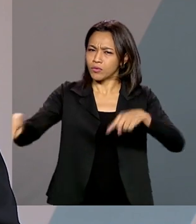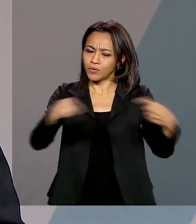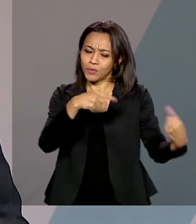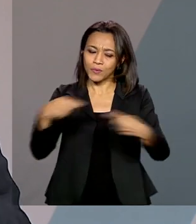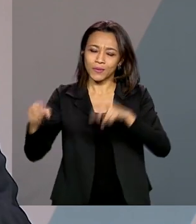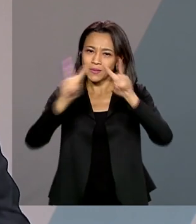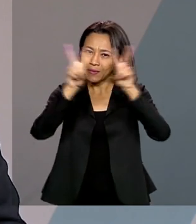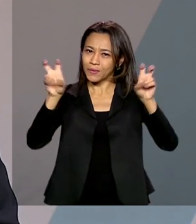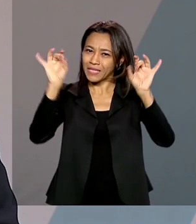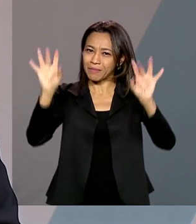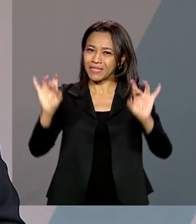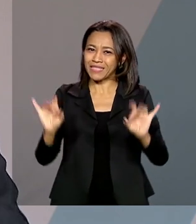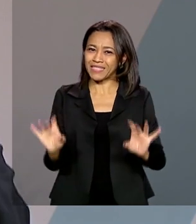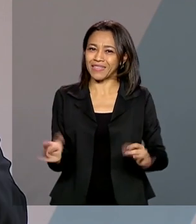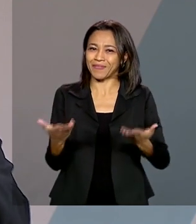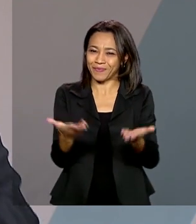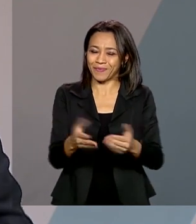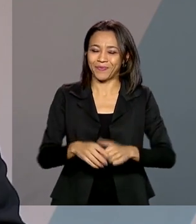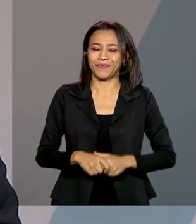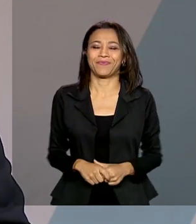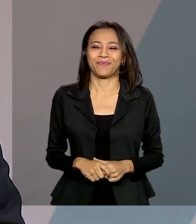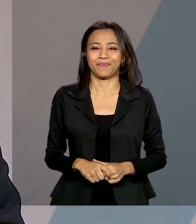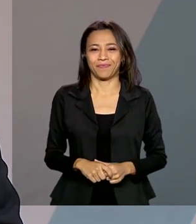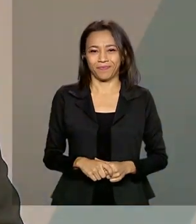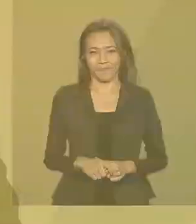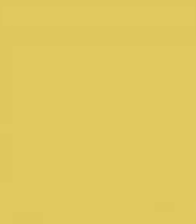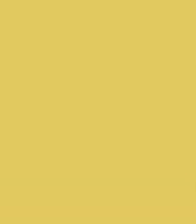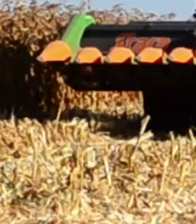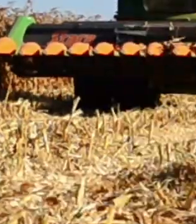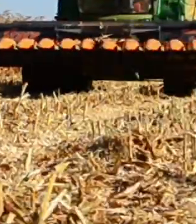em Pauta Especial sobre a reforma tributária. Não saia daí.